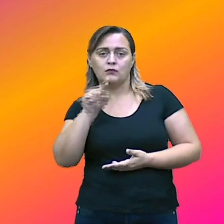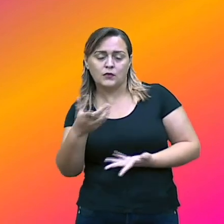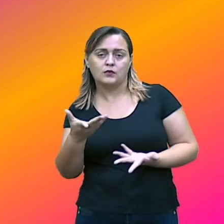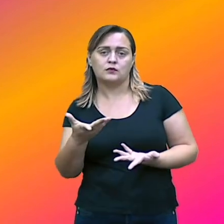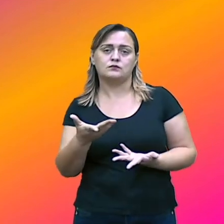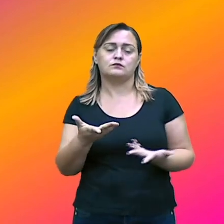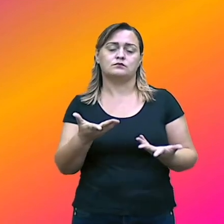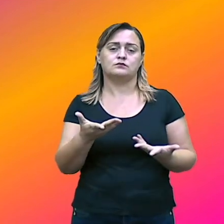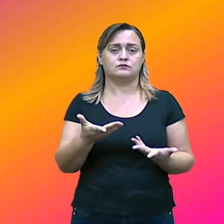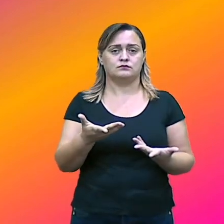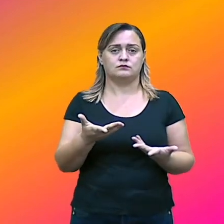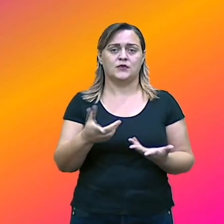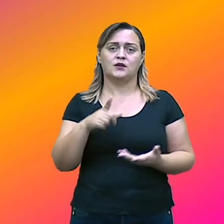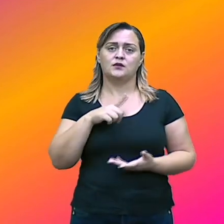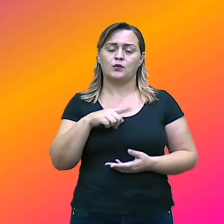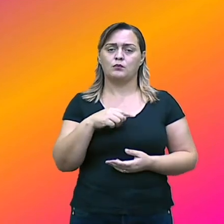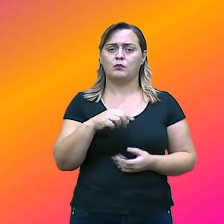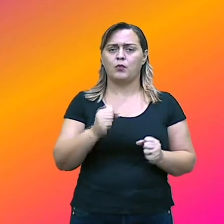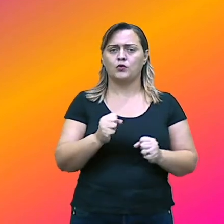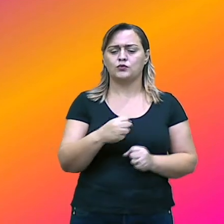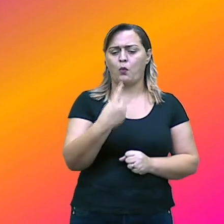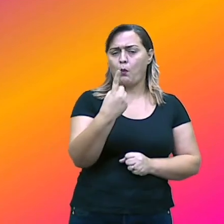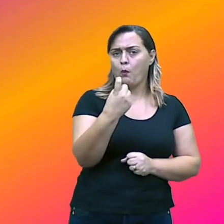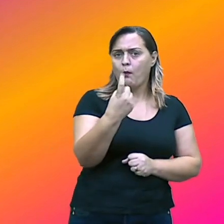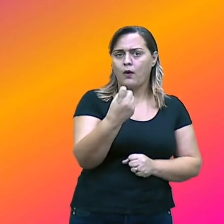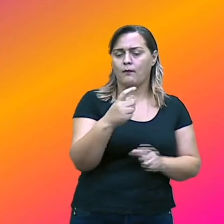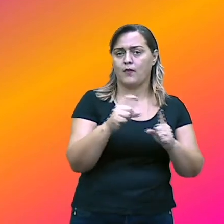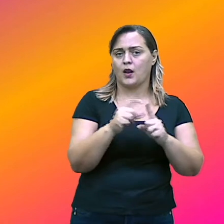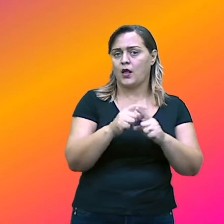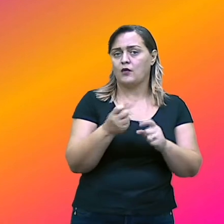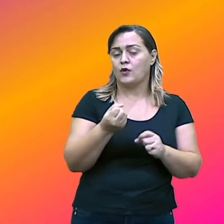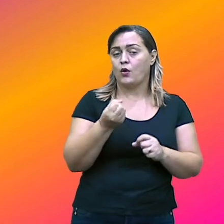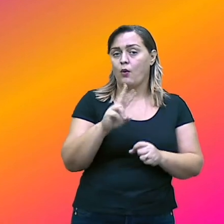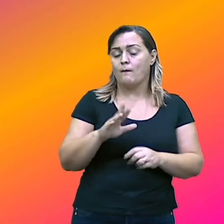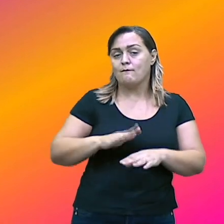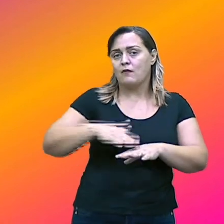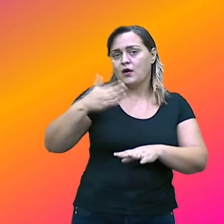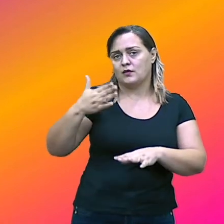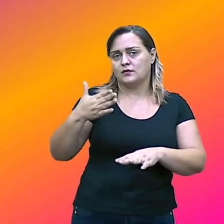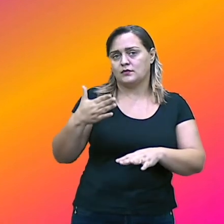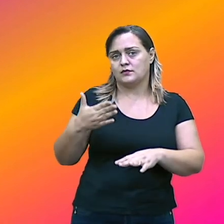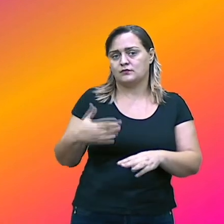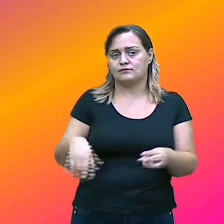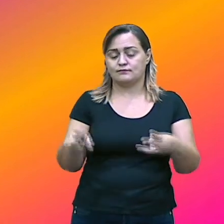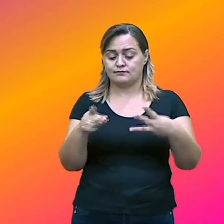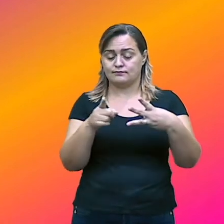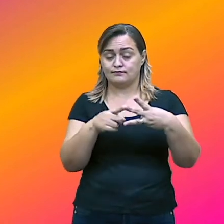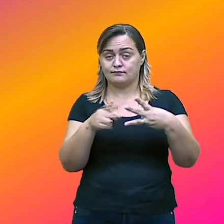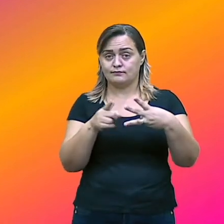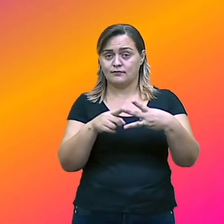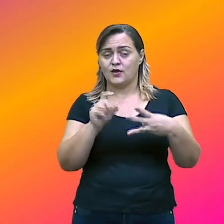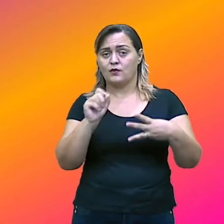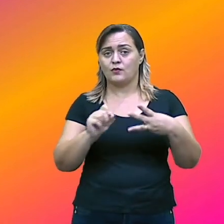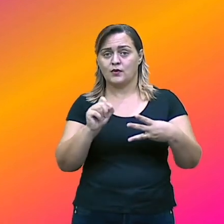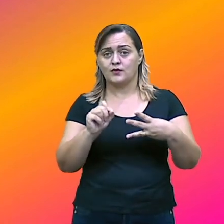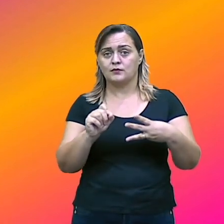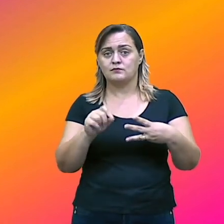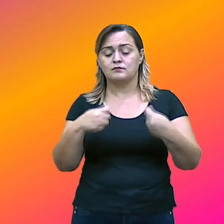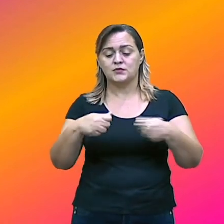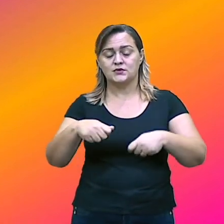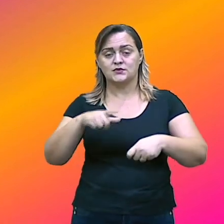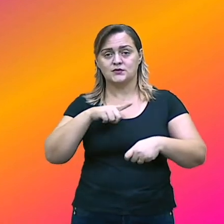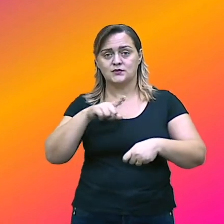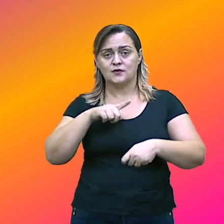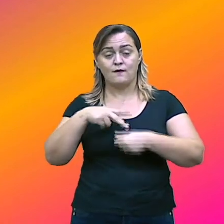formada por uma só palavra ou por muitas. Já a oração, ela é formada por um verbo.